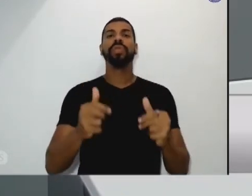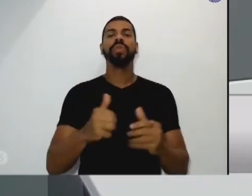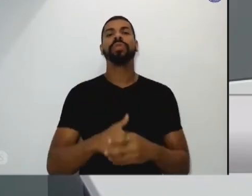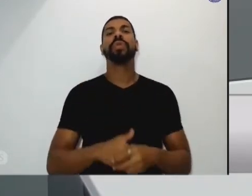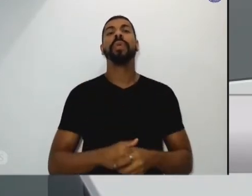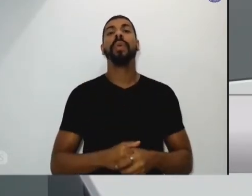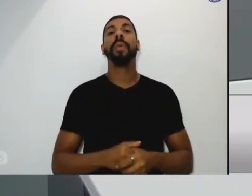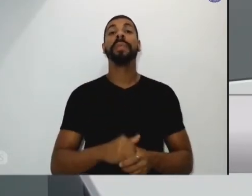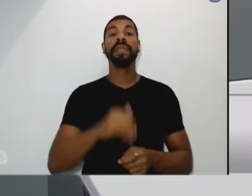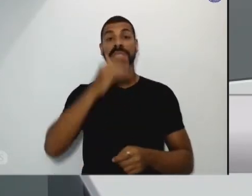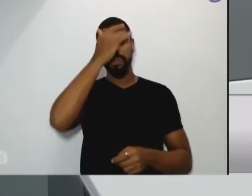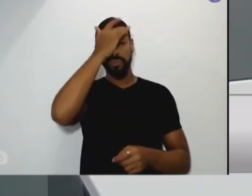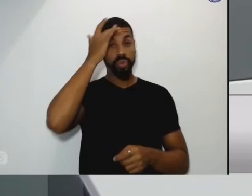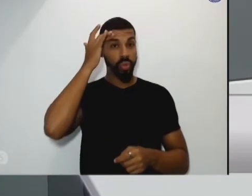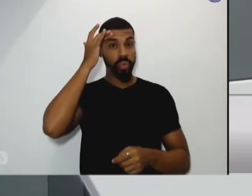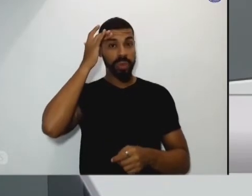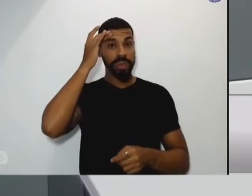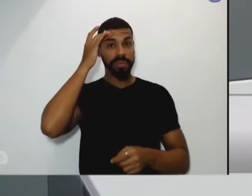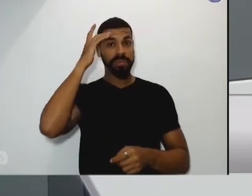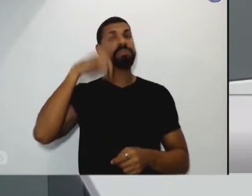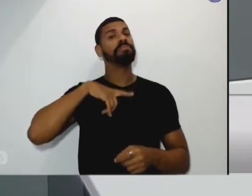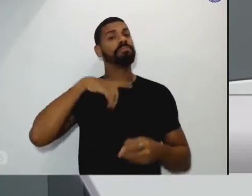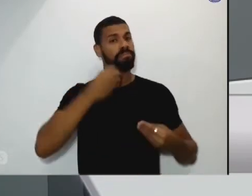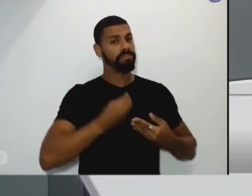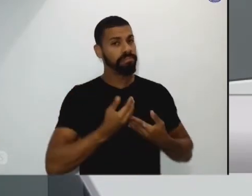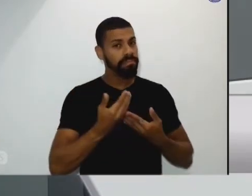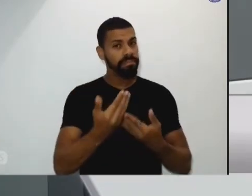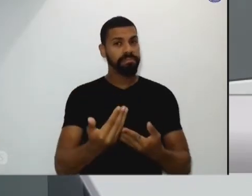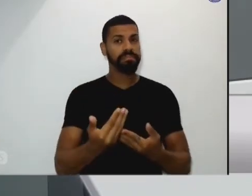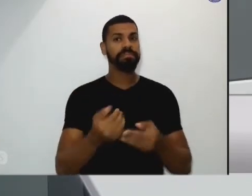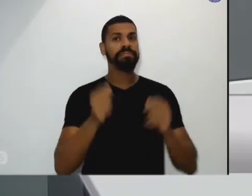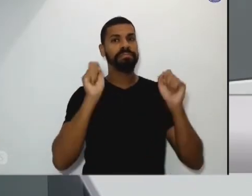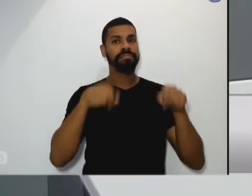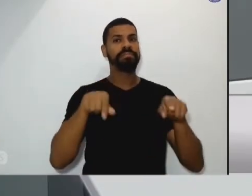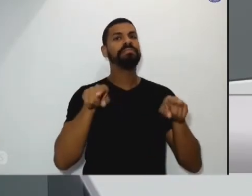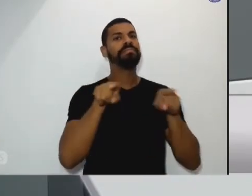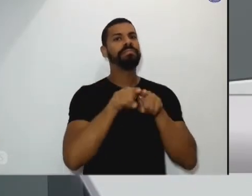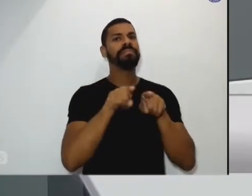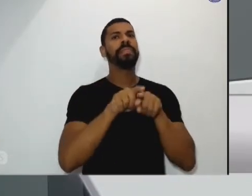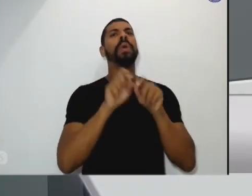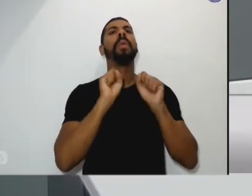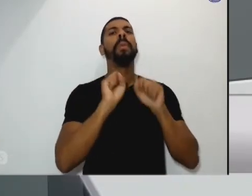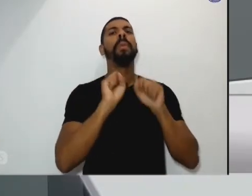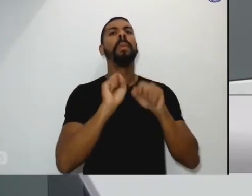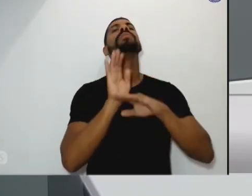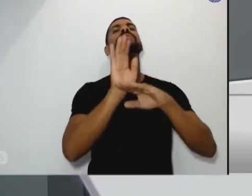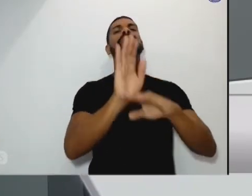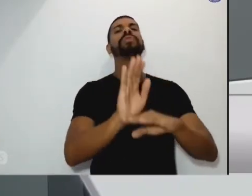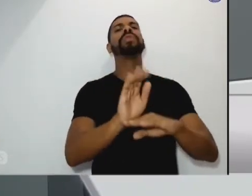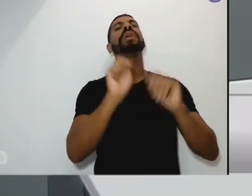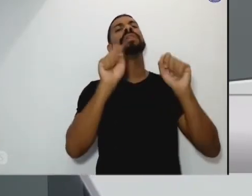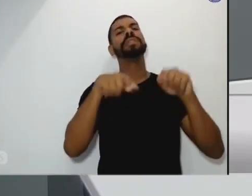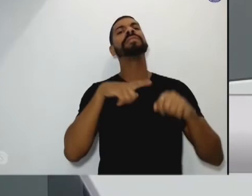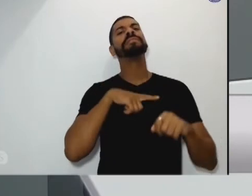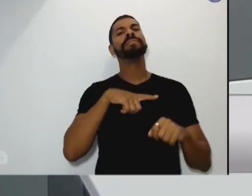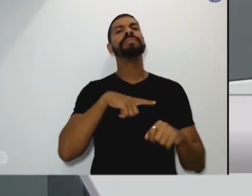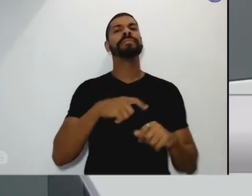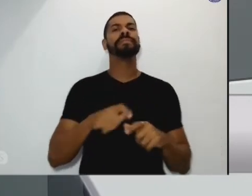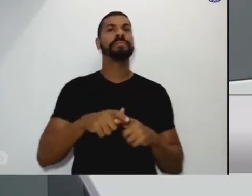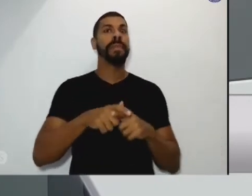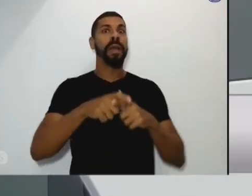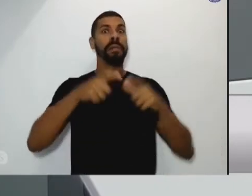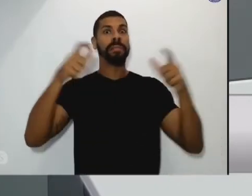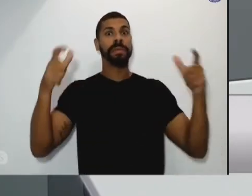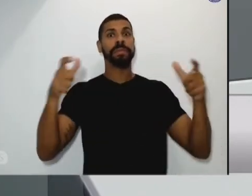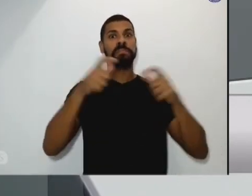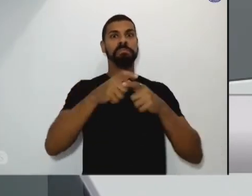pessoas doem para o conselho da criança e do adolescente que possam ser revertidos os recursos para ampliar o projeto do Nutras